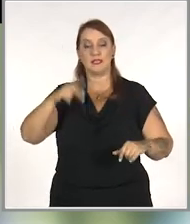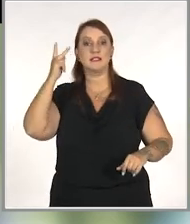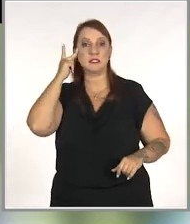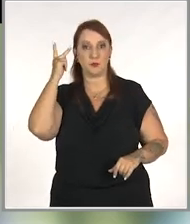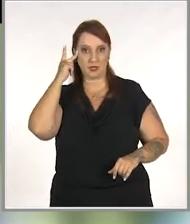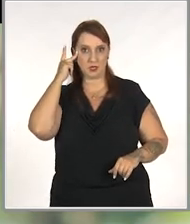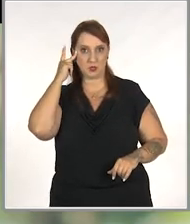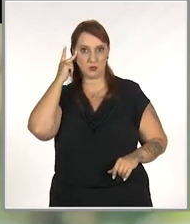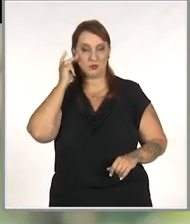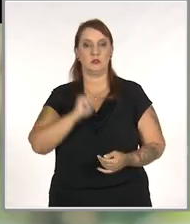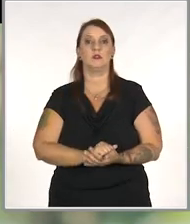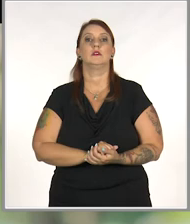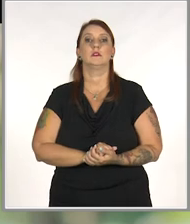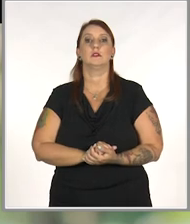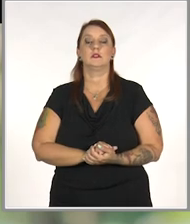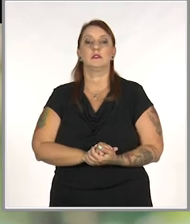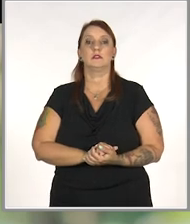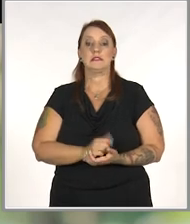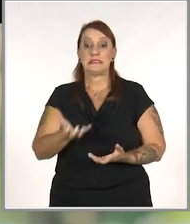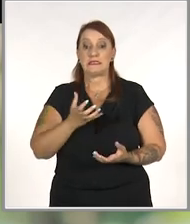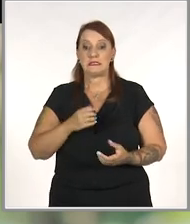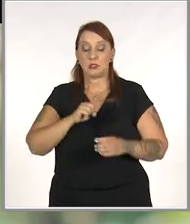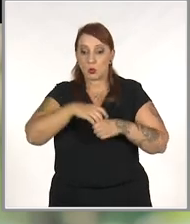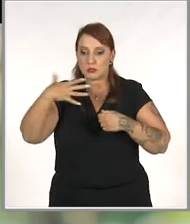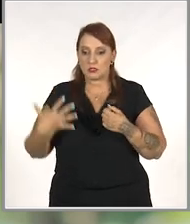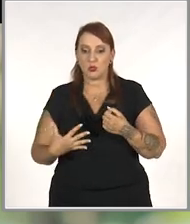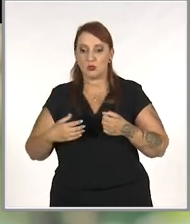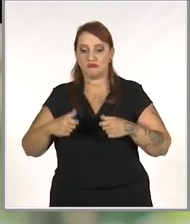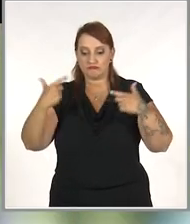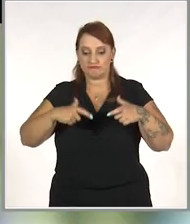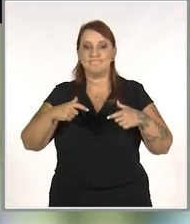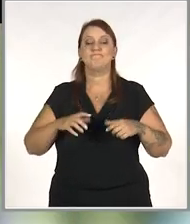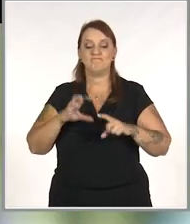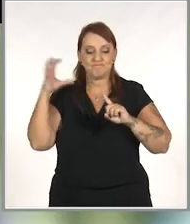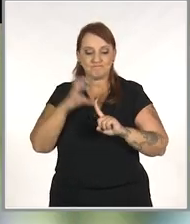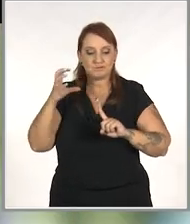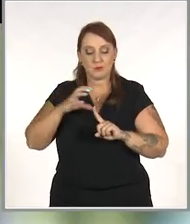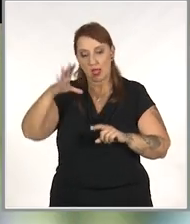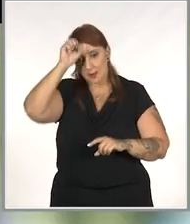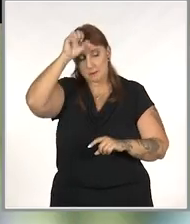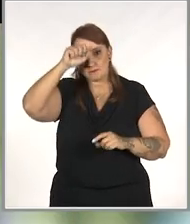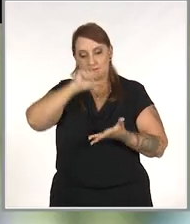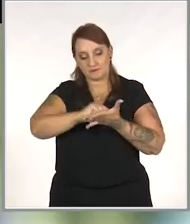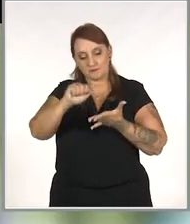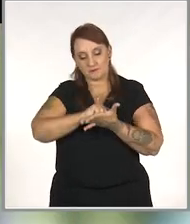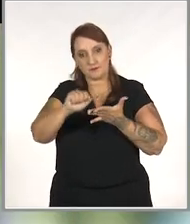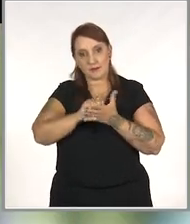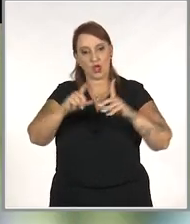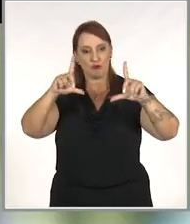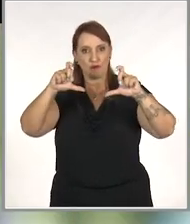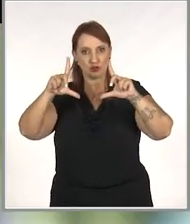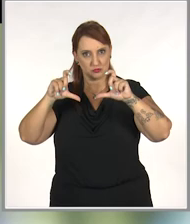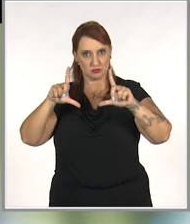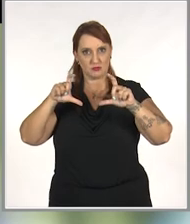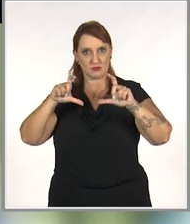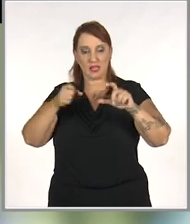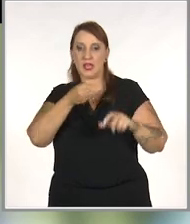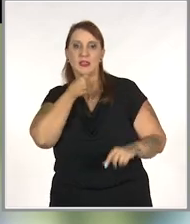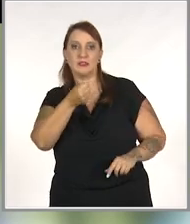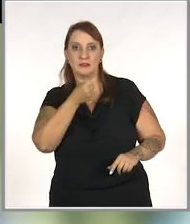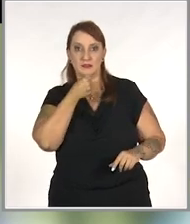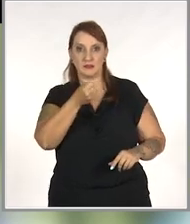mercado paulista. A pressão por conteúdos mais locais era grande. Aprendeu a redigir matérias, fotografar,